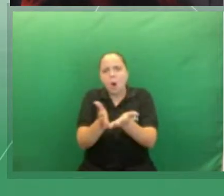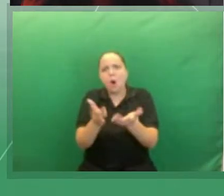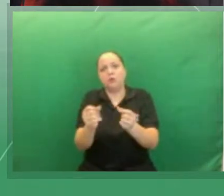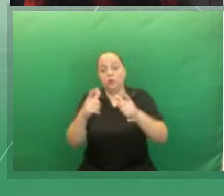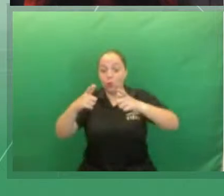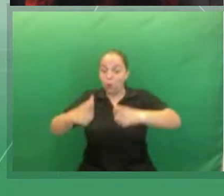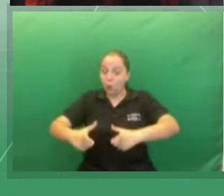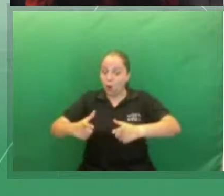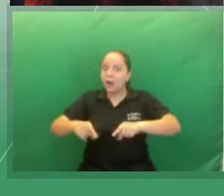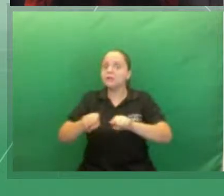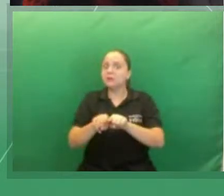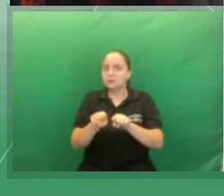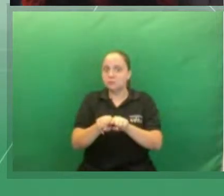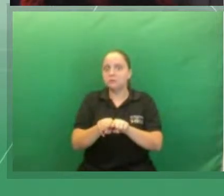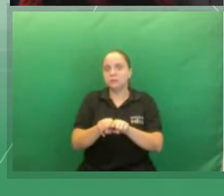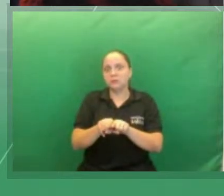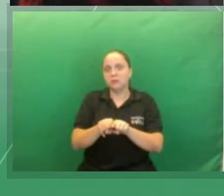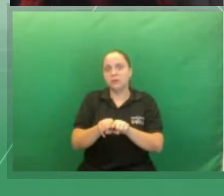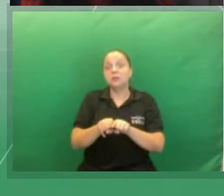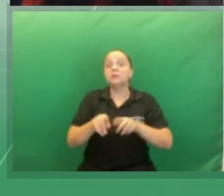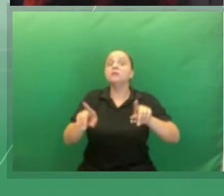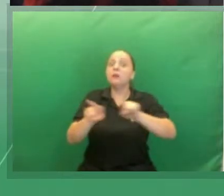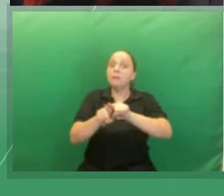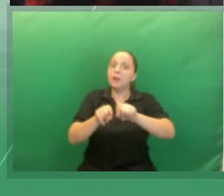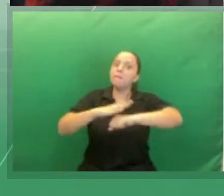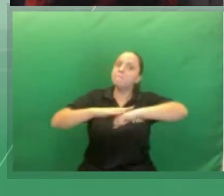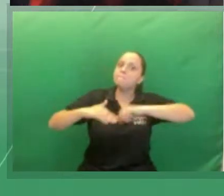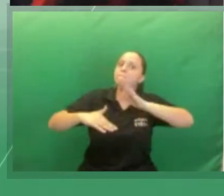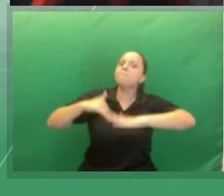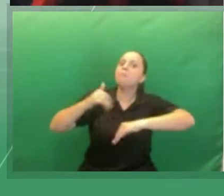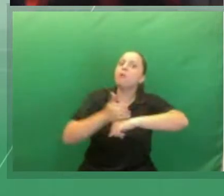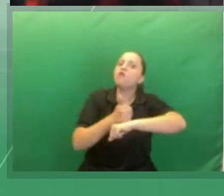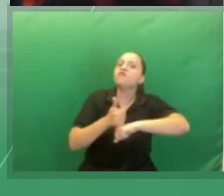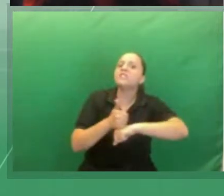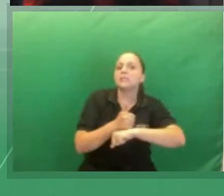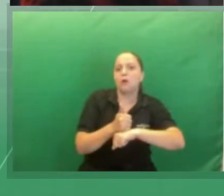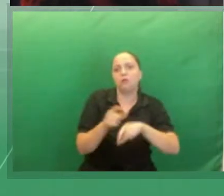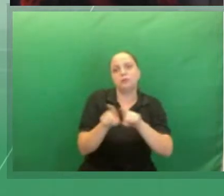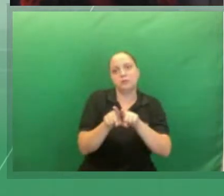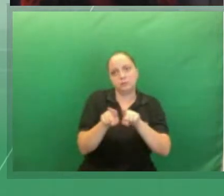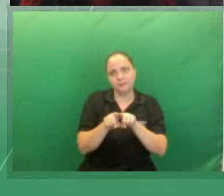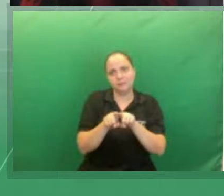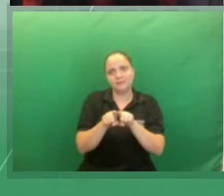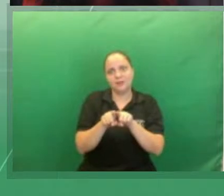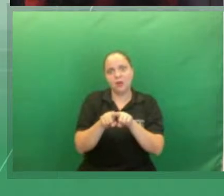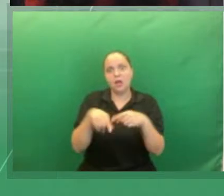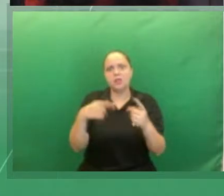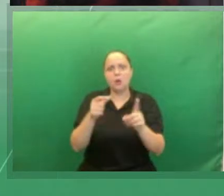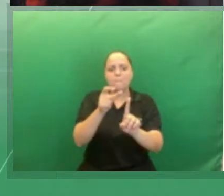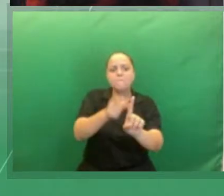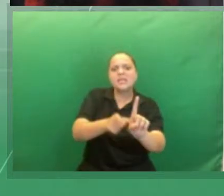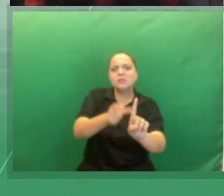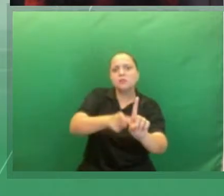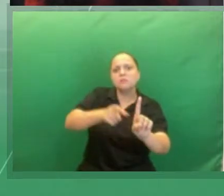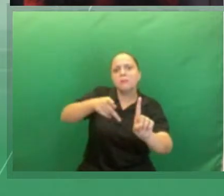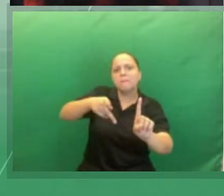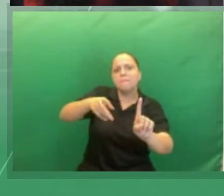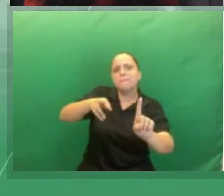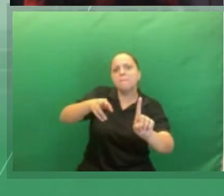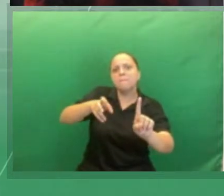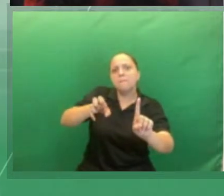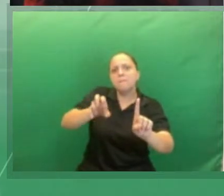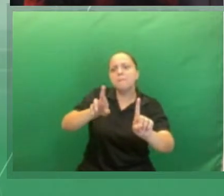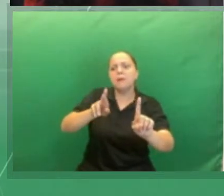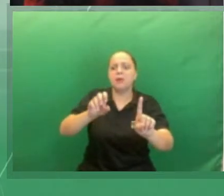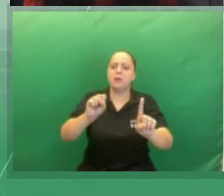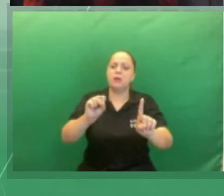social e até mesmo das profissões. Colocando esses personagens num lugar, num